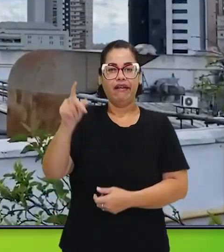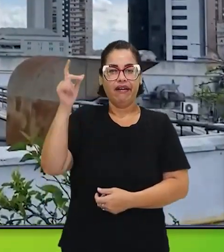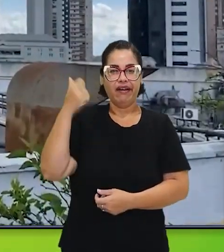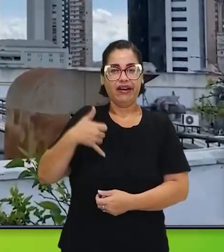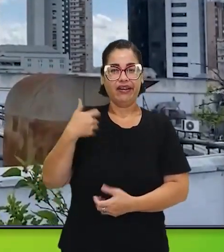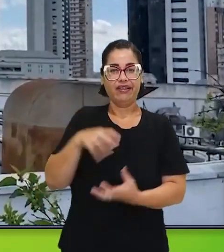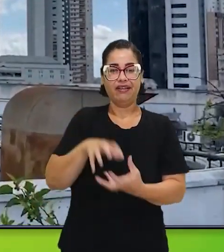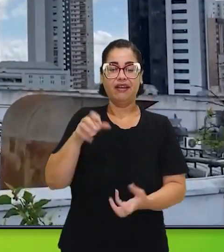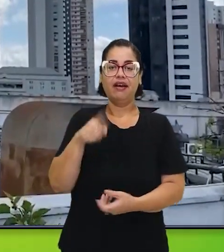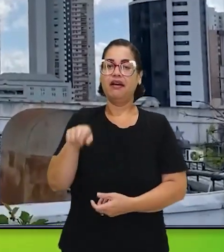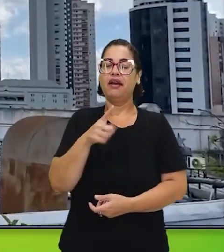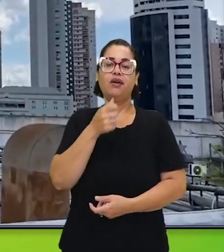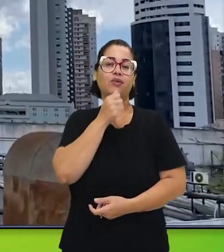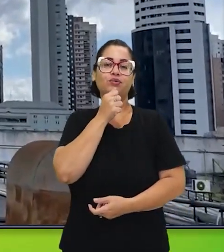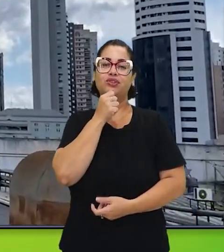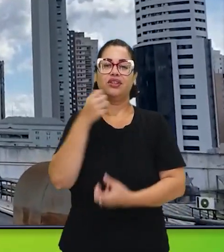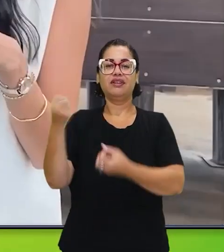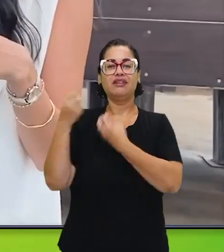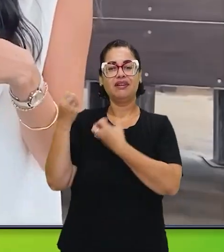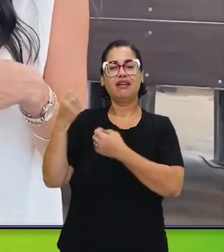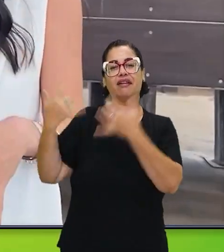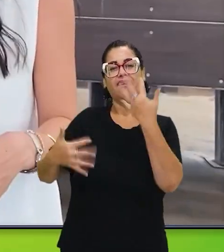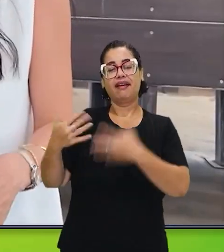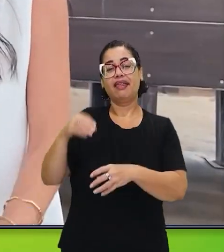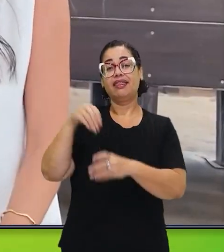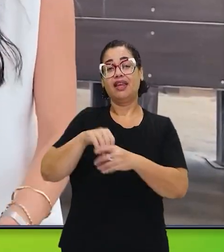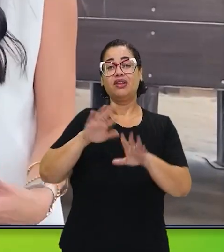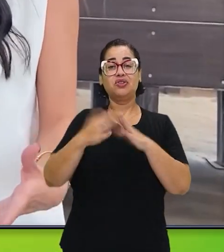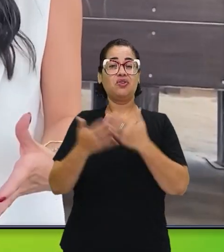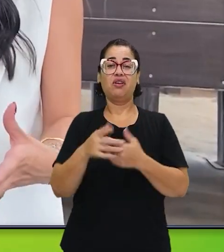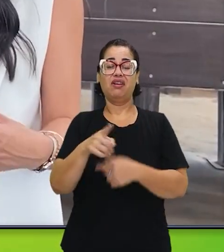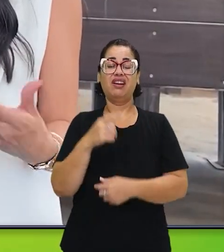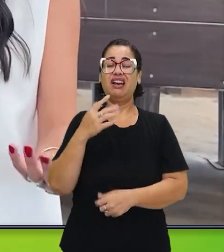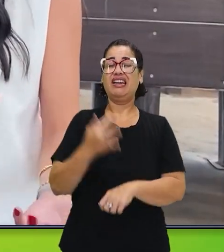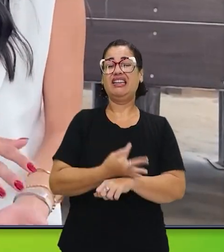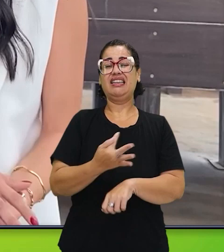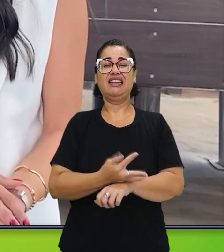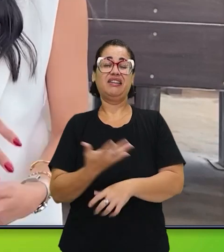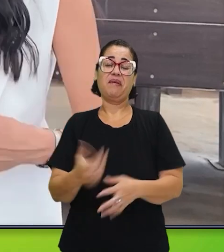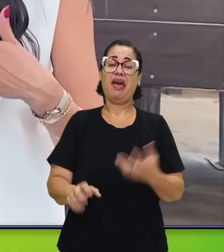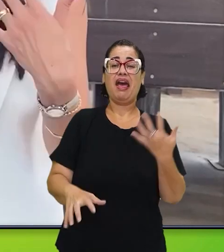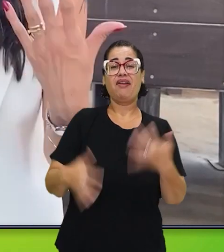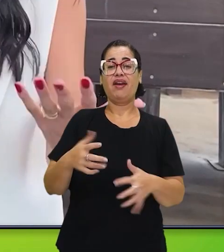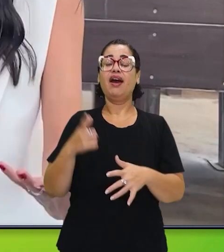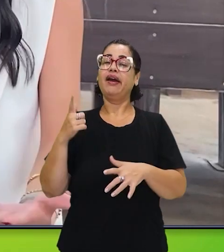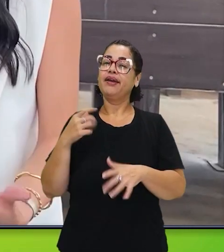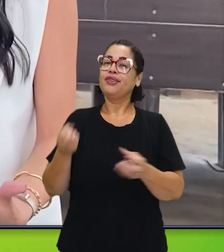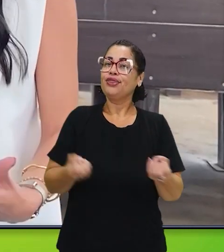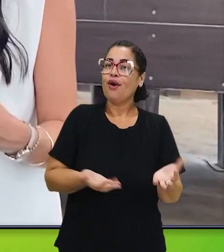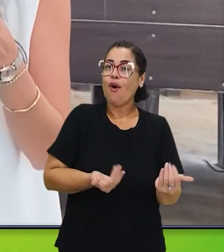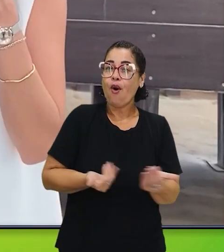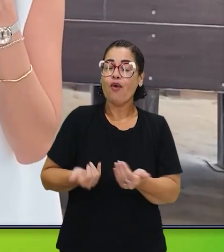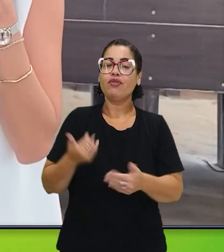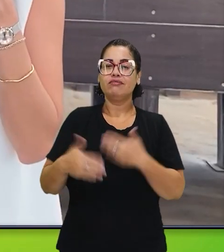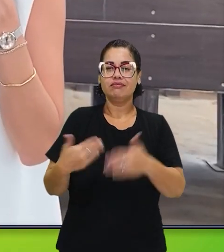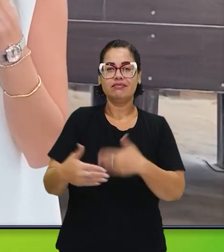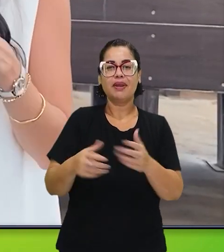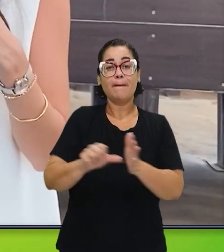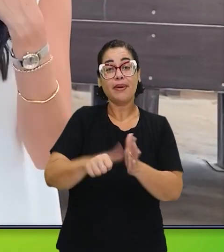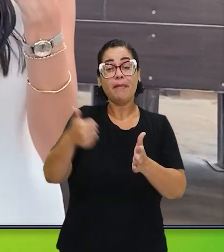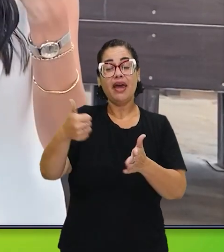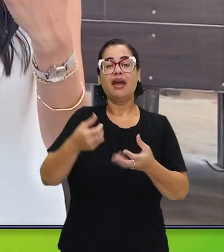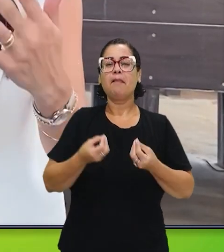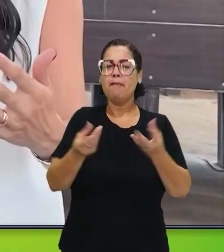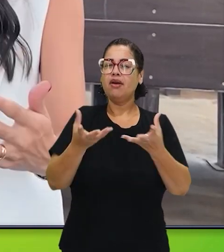mais facilidade. Mas, se a gente pegar o pessoal da minha idade, por exemplo, eles não tiveram essa fala dentro da escola, né? Então, a gente